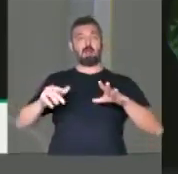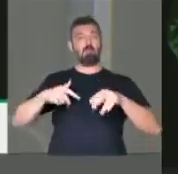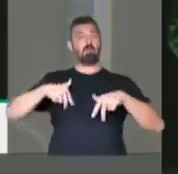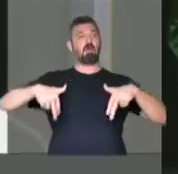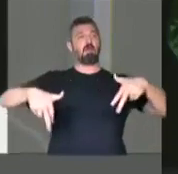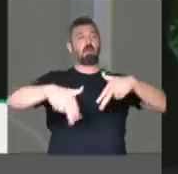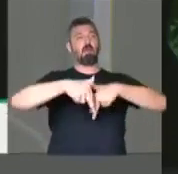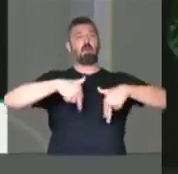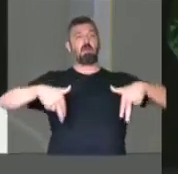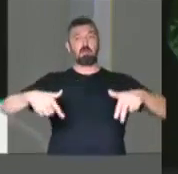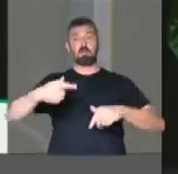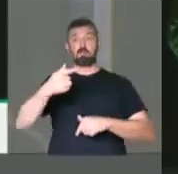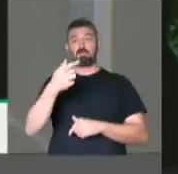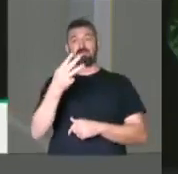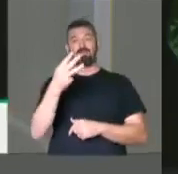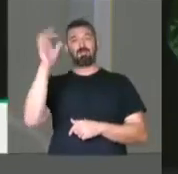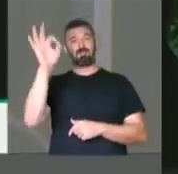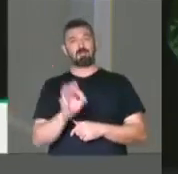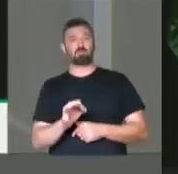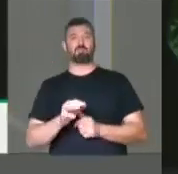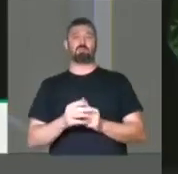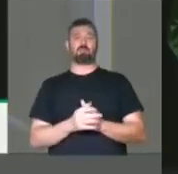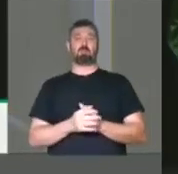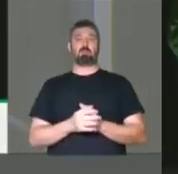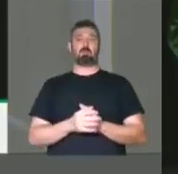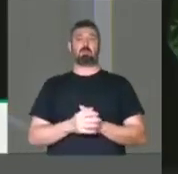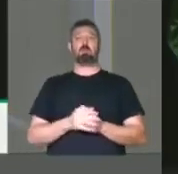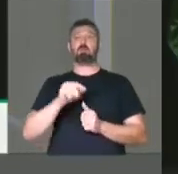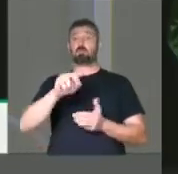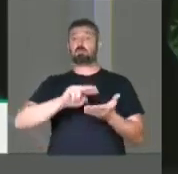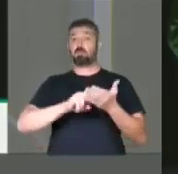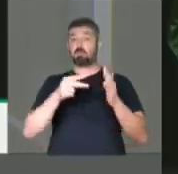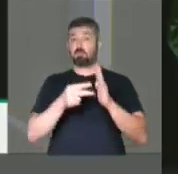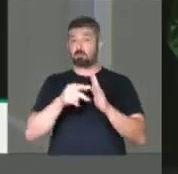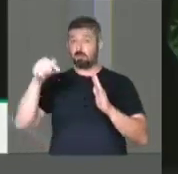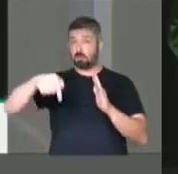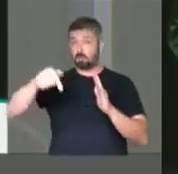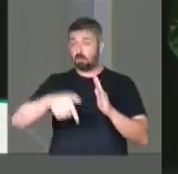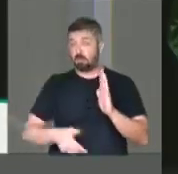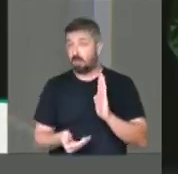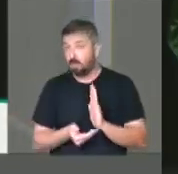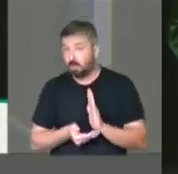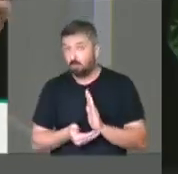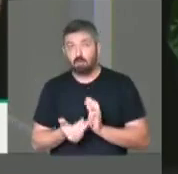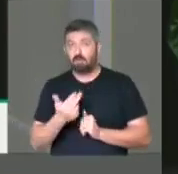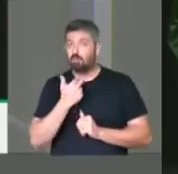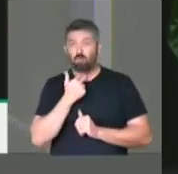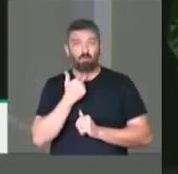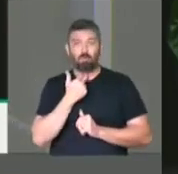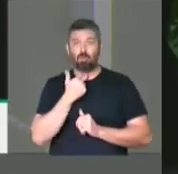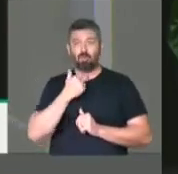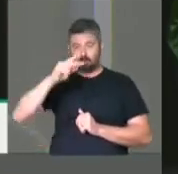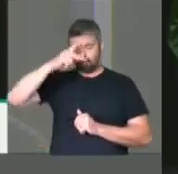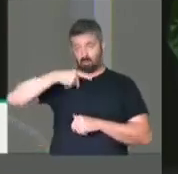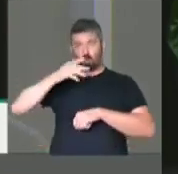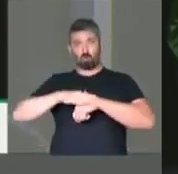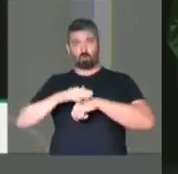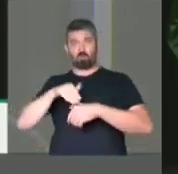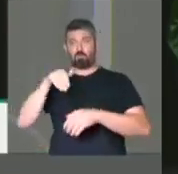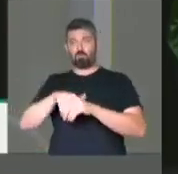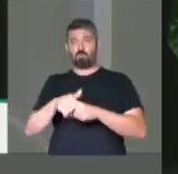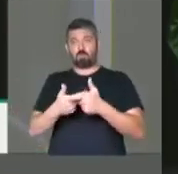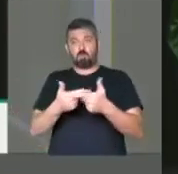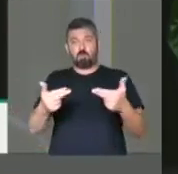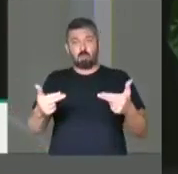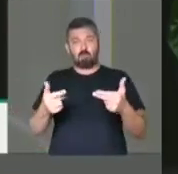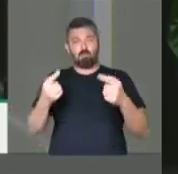a população. 73%. O que é um sinal de que essa casa não pode ter um grau de autonomia é para votar algo